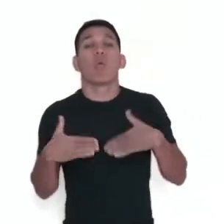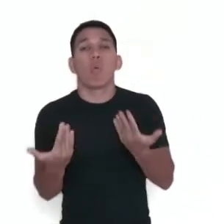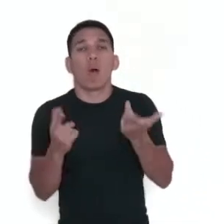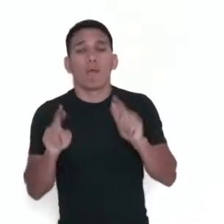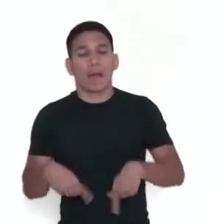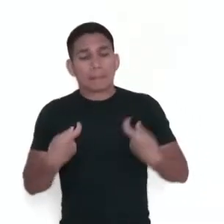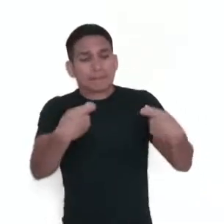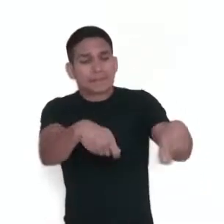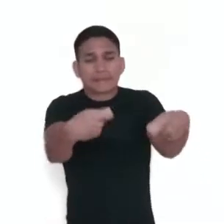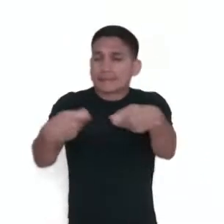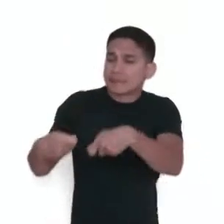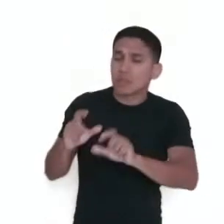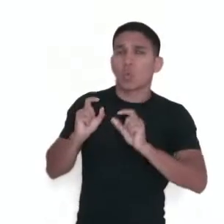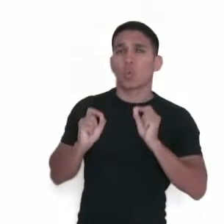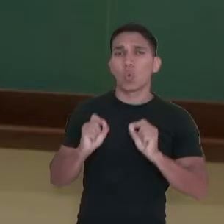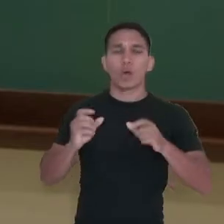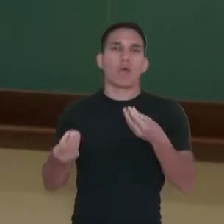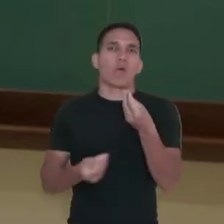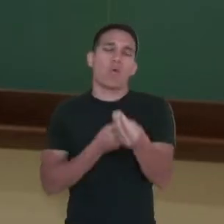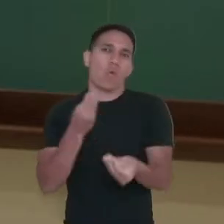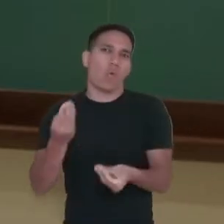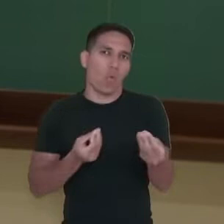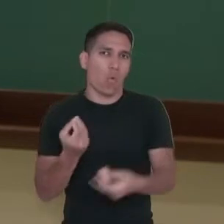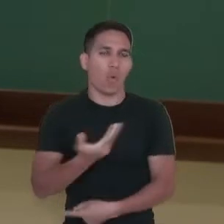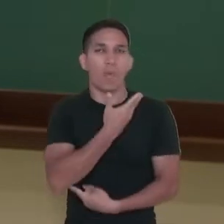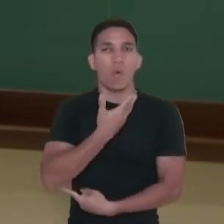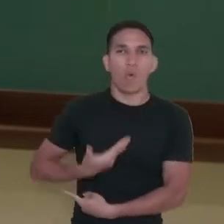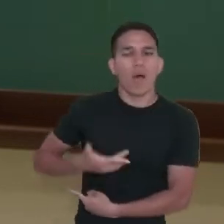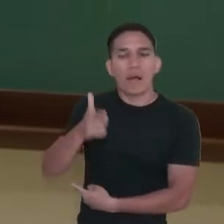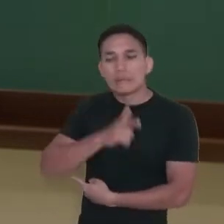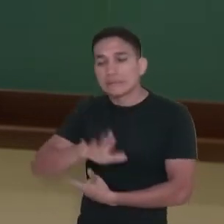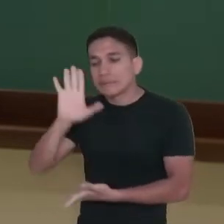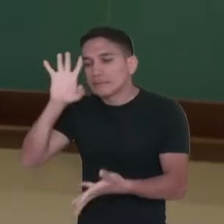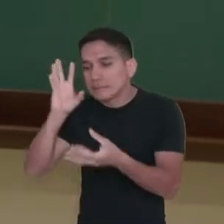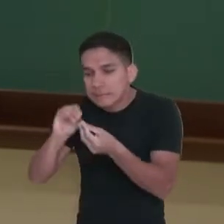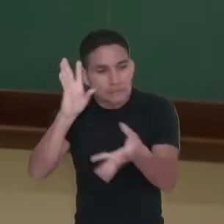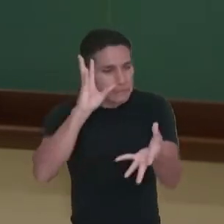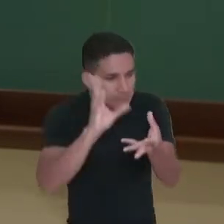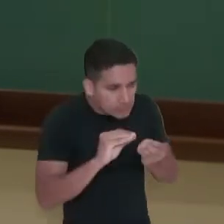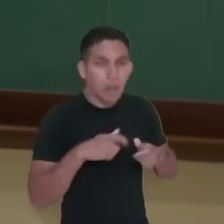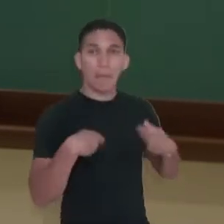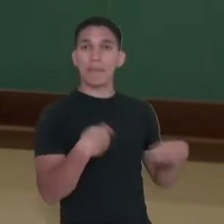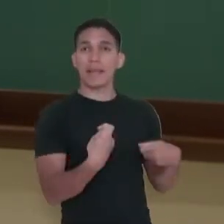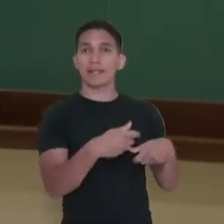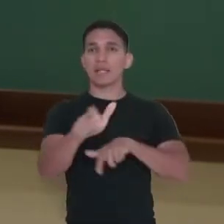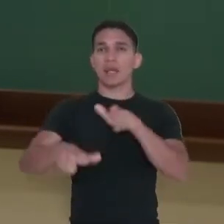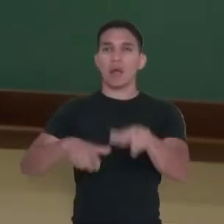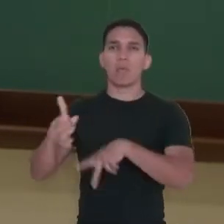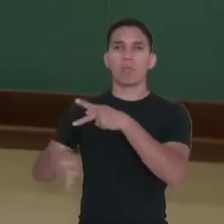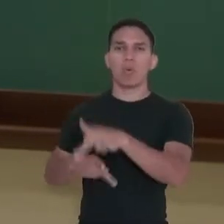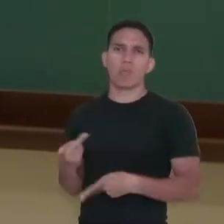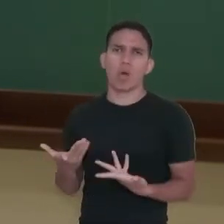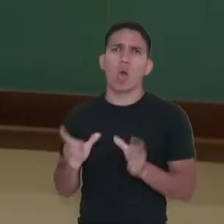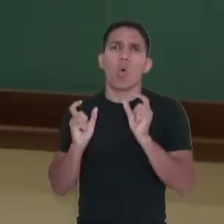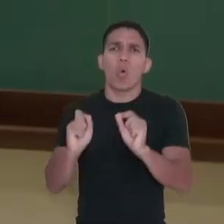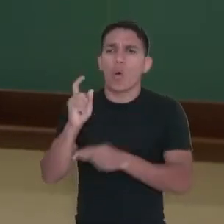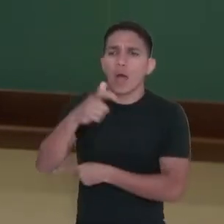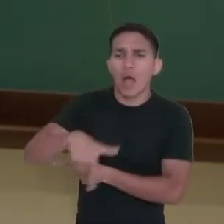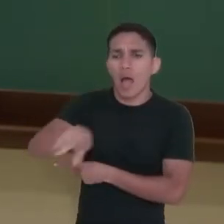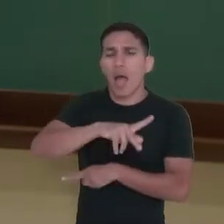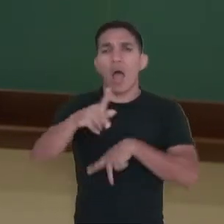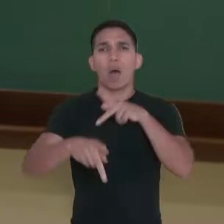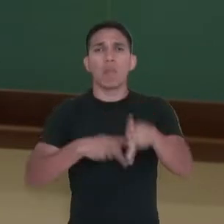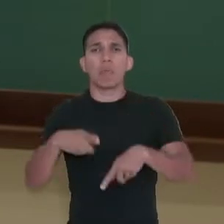Como é que os governos vão conhecer as necessidades da população? O que a população está precisando